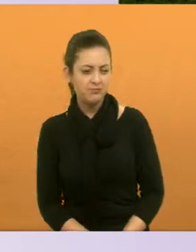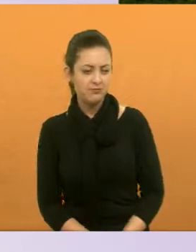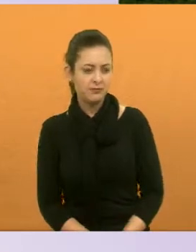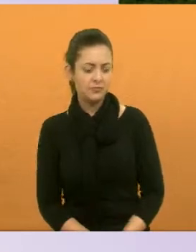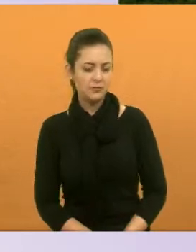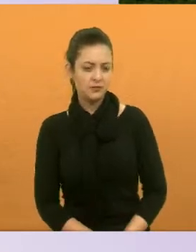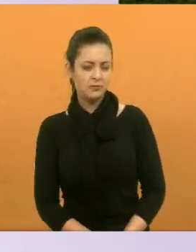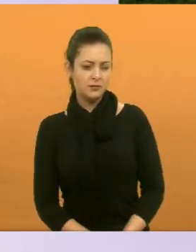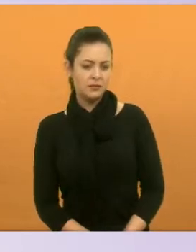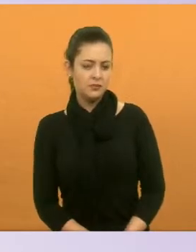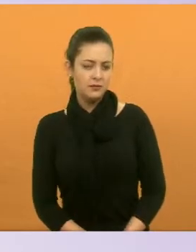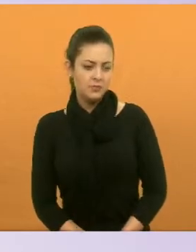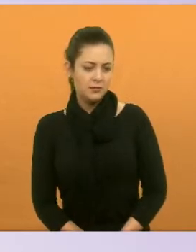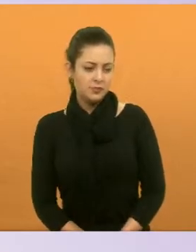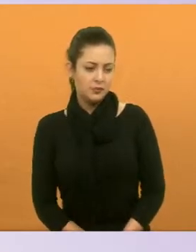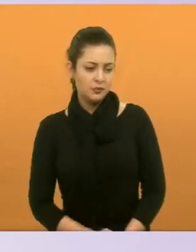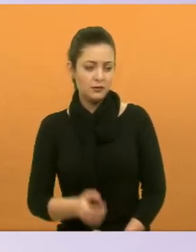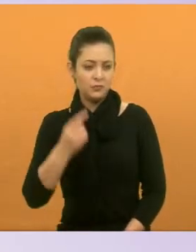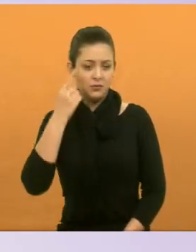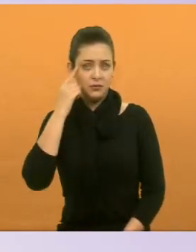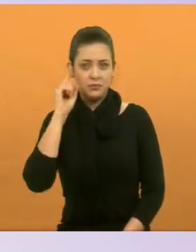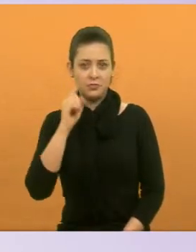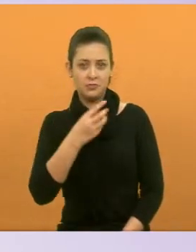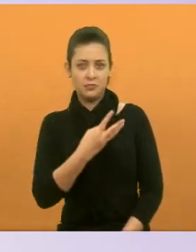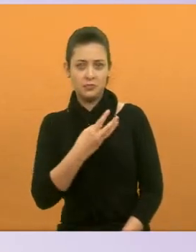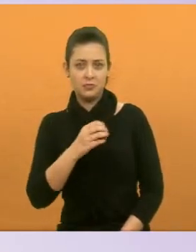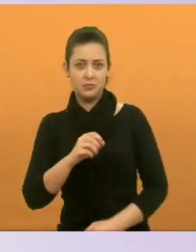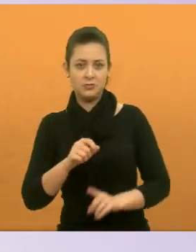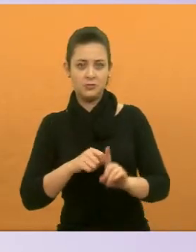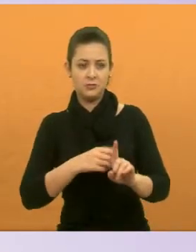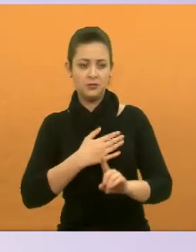Próximo. Dia 30 de agosto,